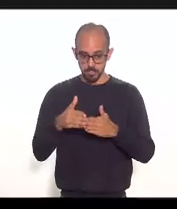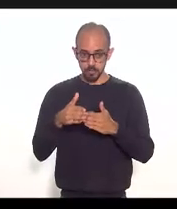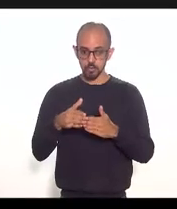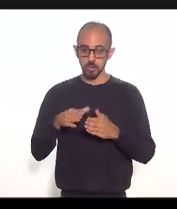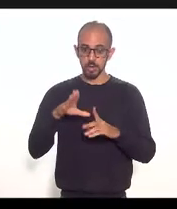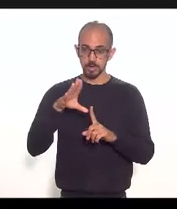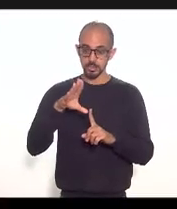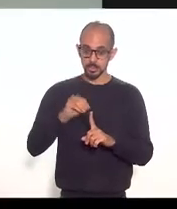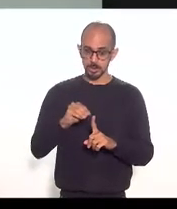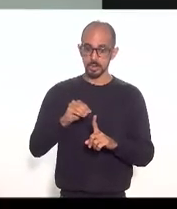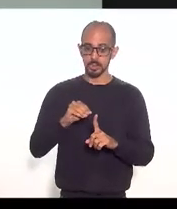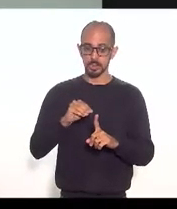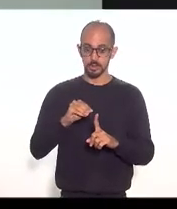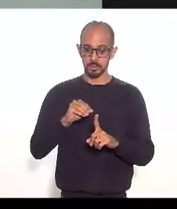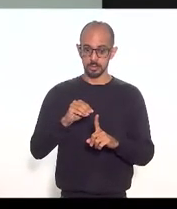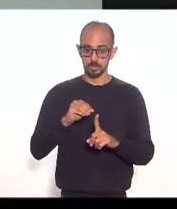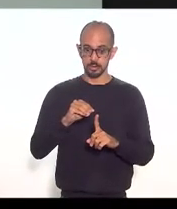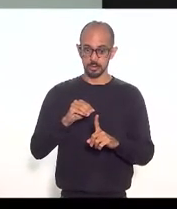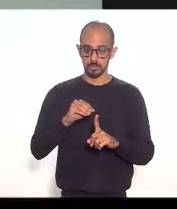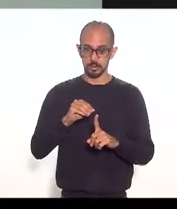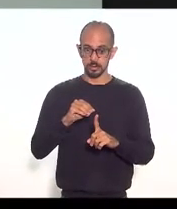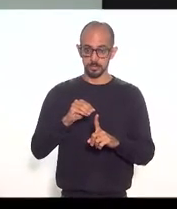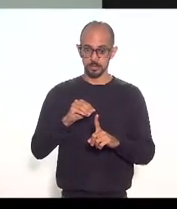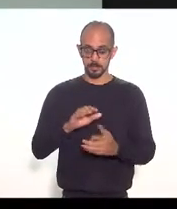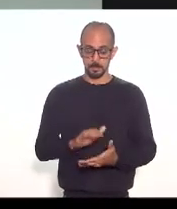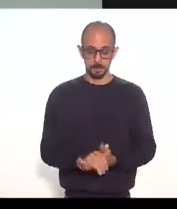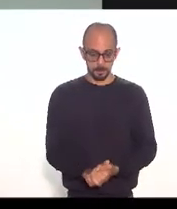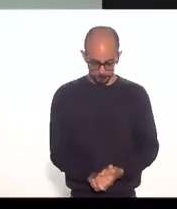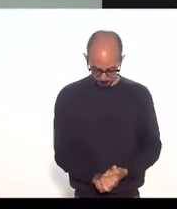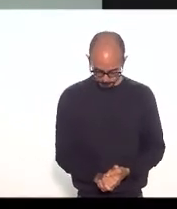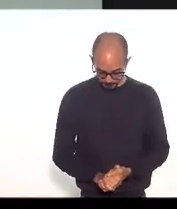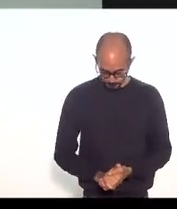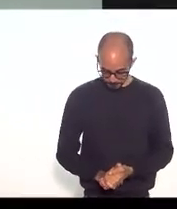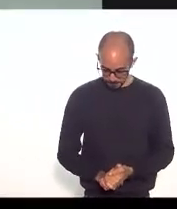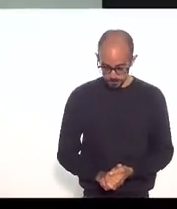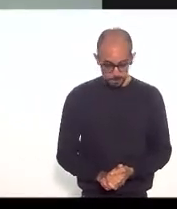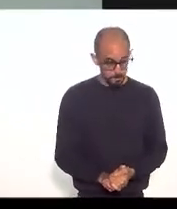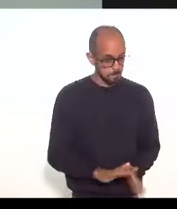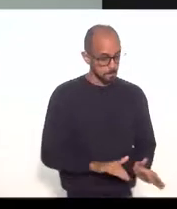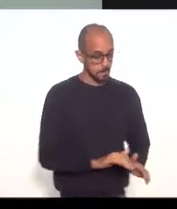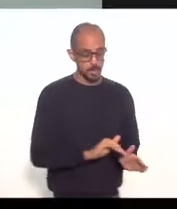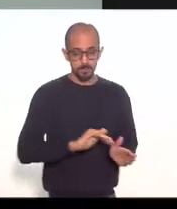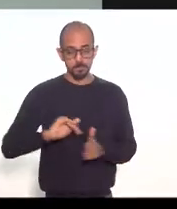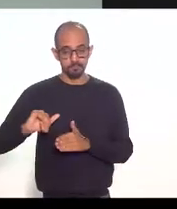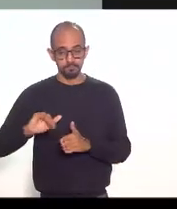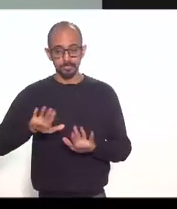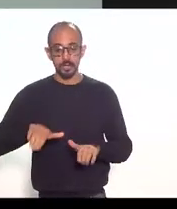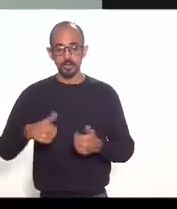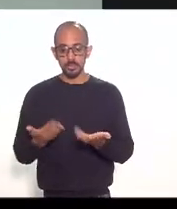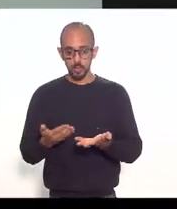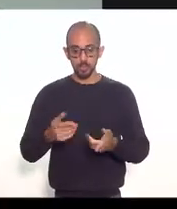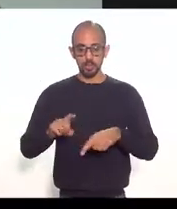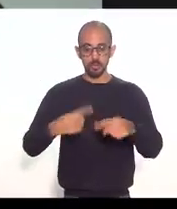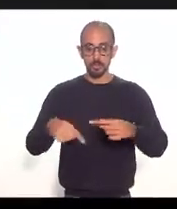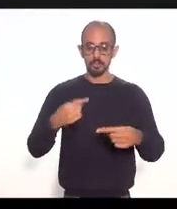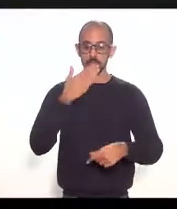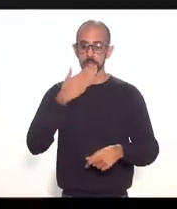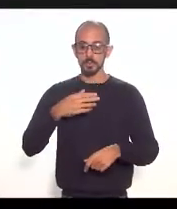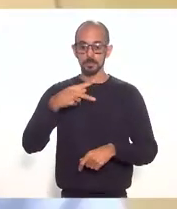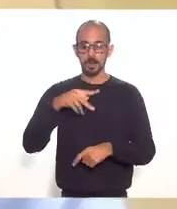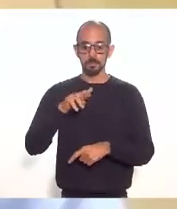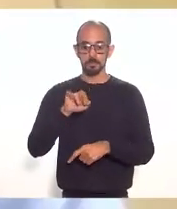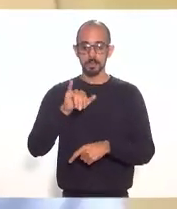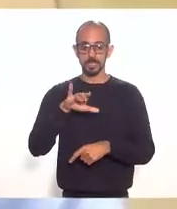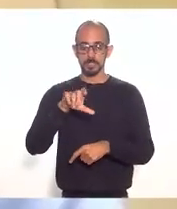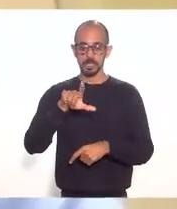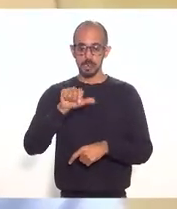Por favor. Pronto. Depois eu vou pedir para a Priscila expor alguns problemas, porque a